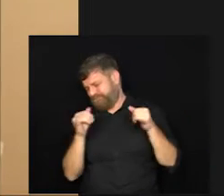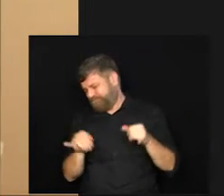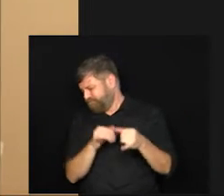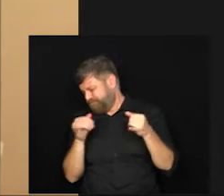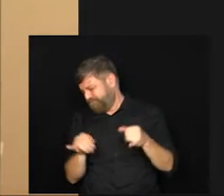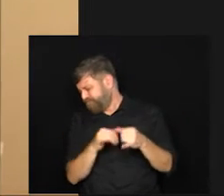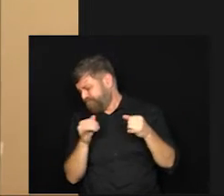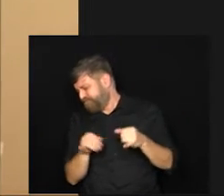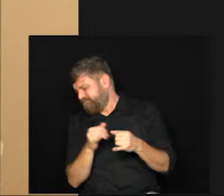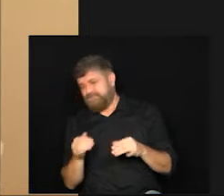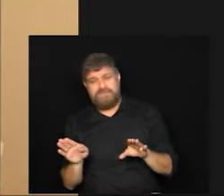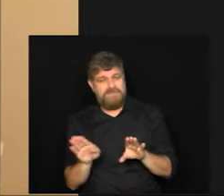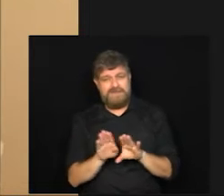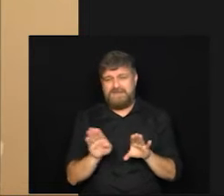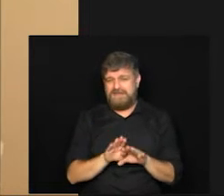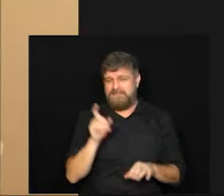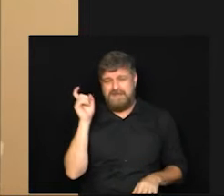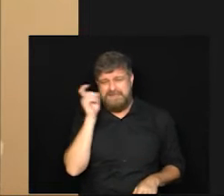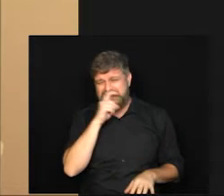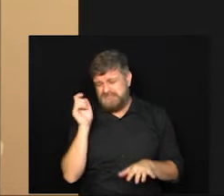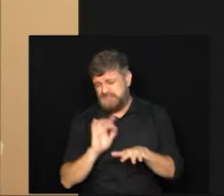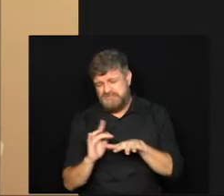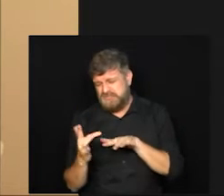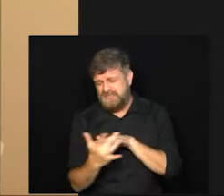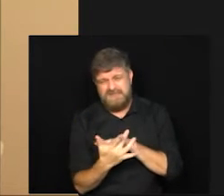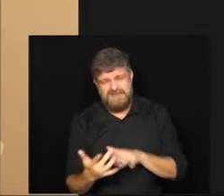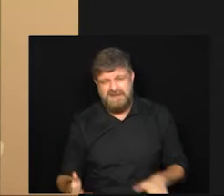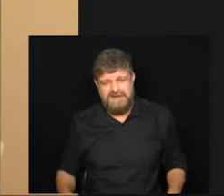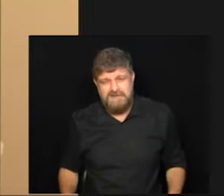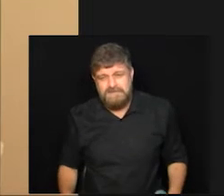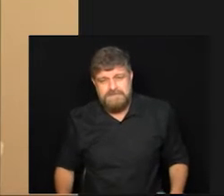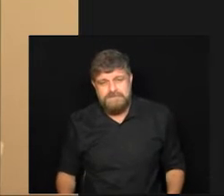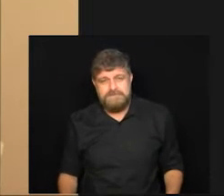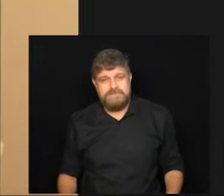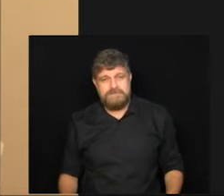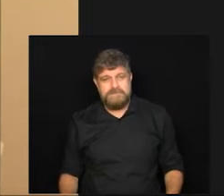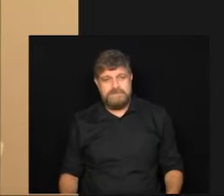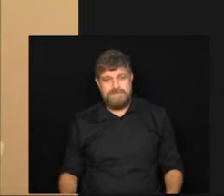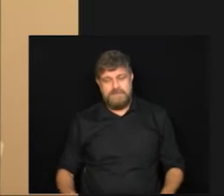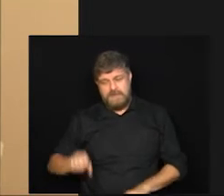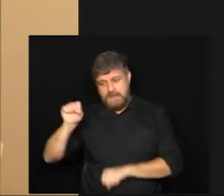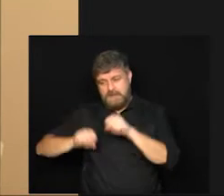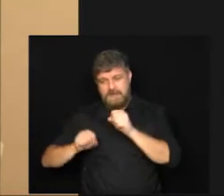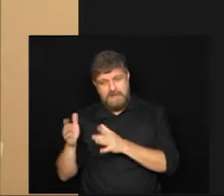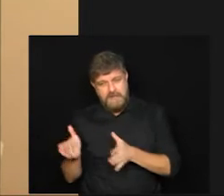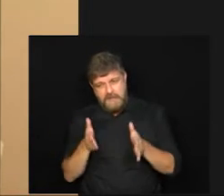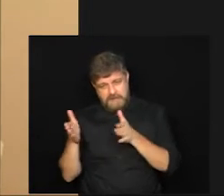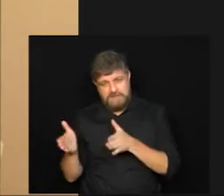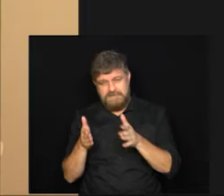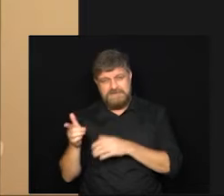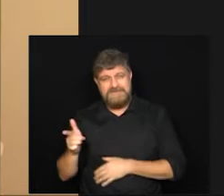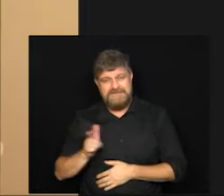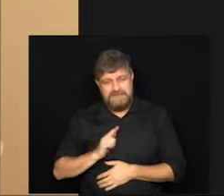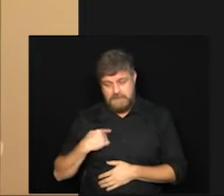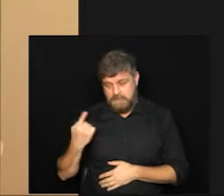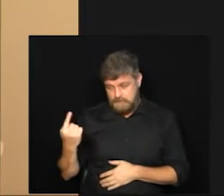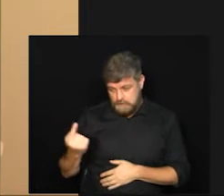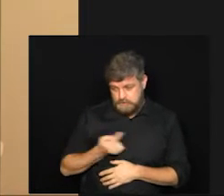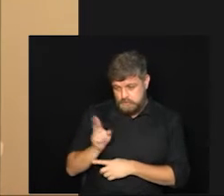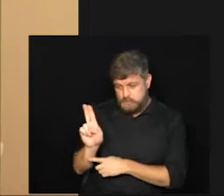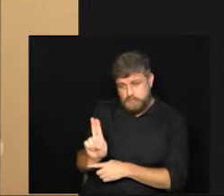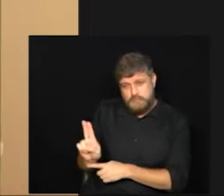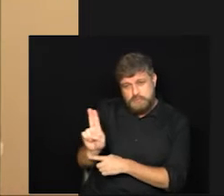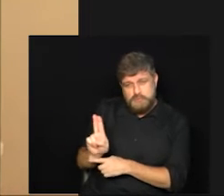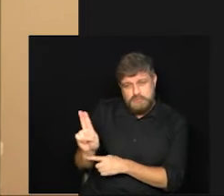Isso também é uma fake news cada indústria ela tem geralmente quando a gente utiliza